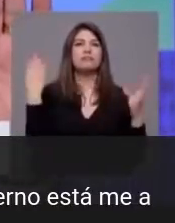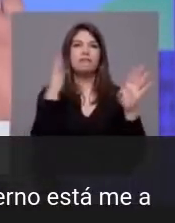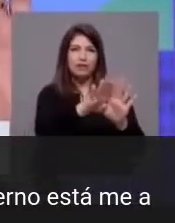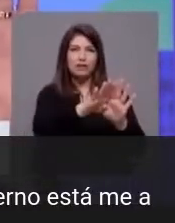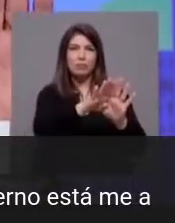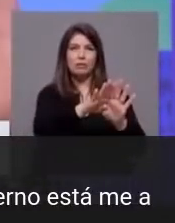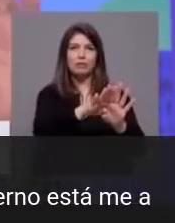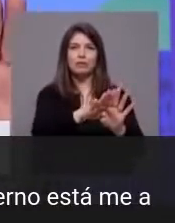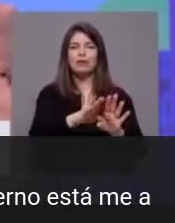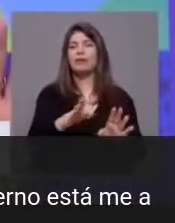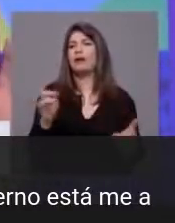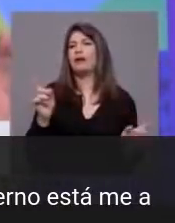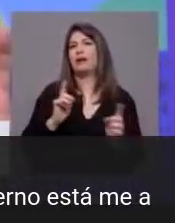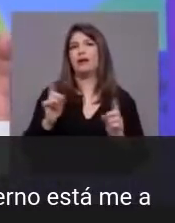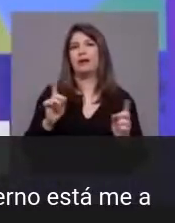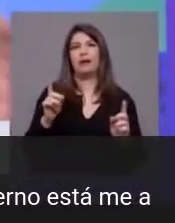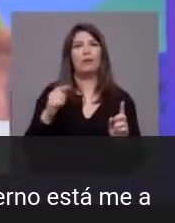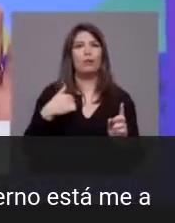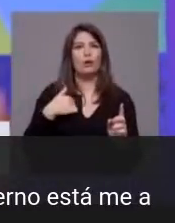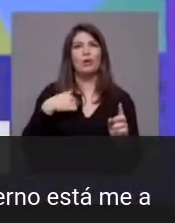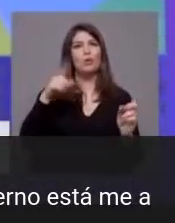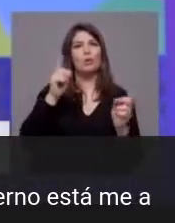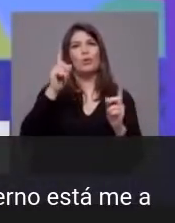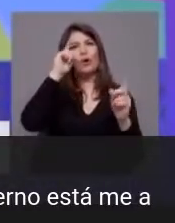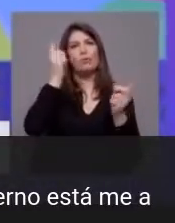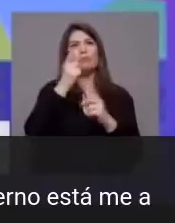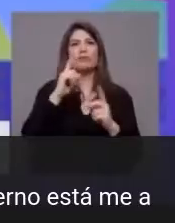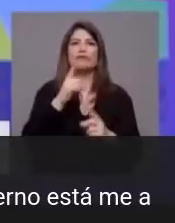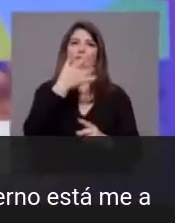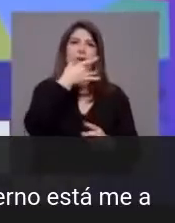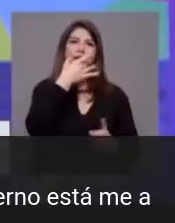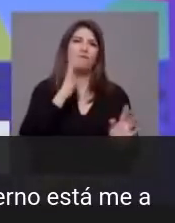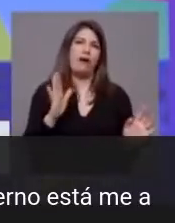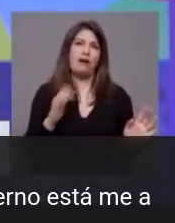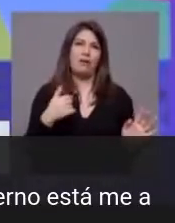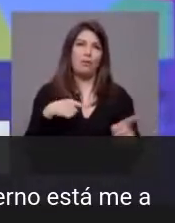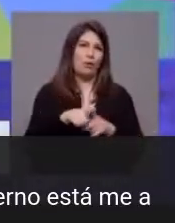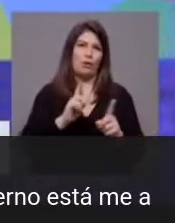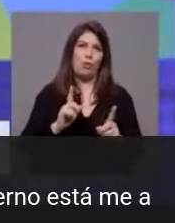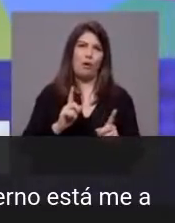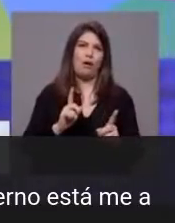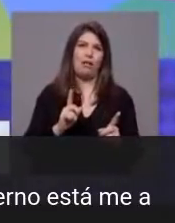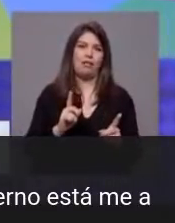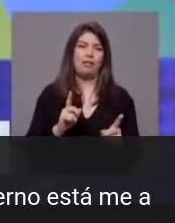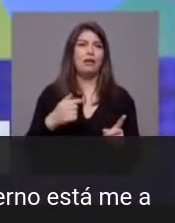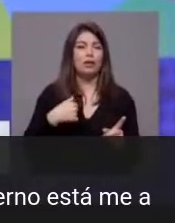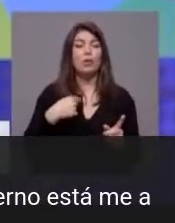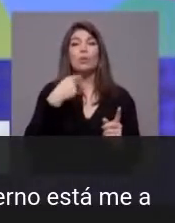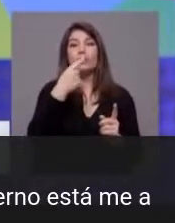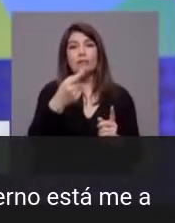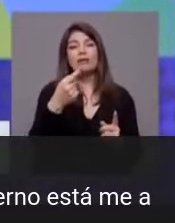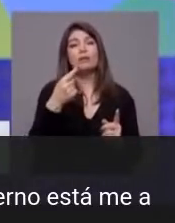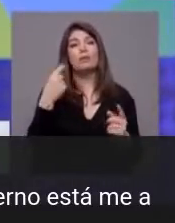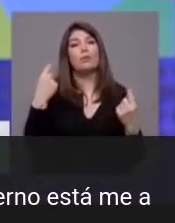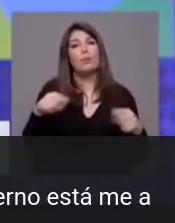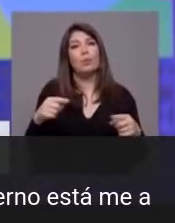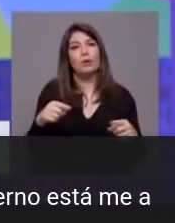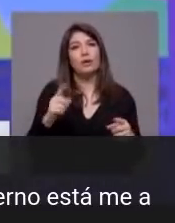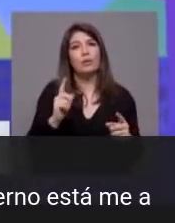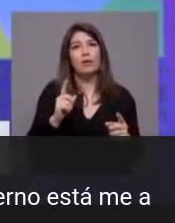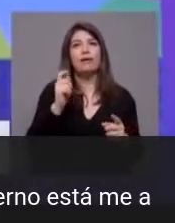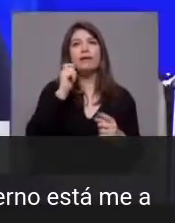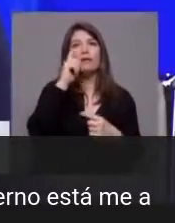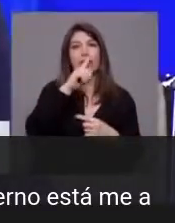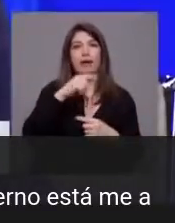faço essa estantagem. Eu não sou o professor Cavaco. O professor Cavaco é que diz ou me dê a maioria absoluta ou me vou embora. A única coisa que eu diga é obviamente, é